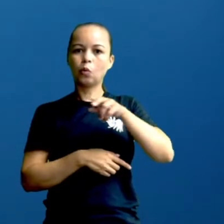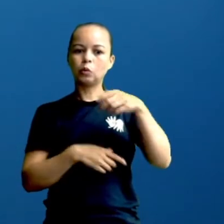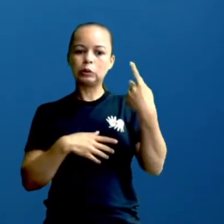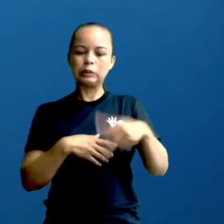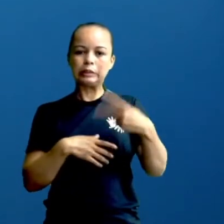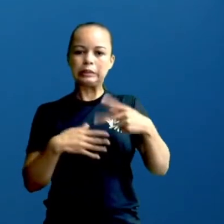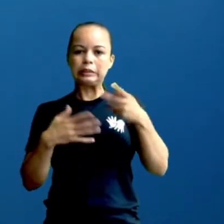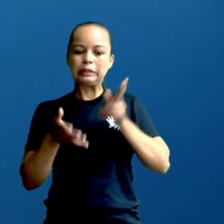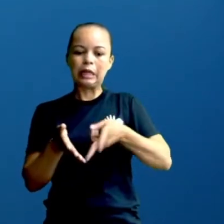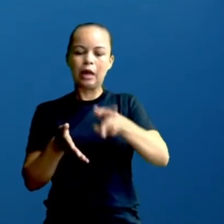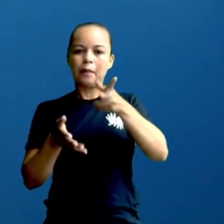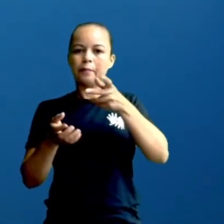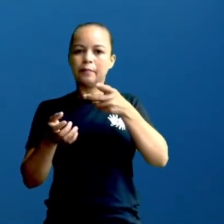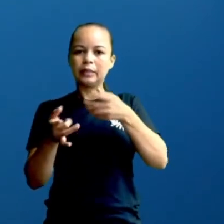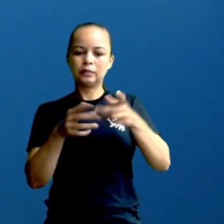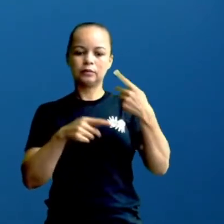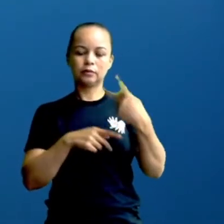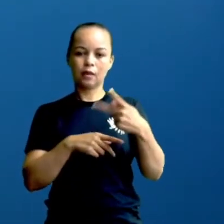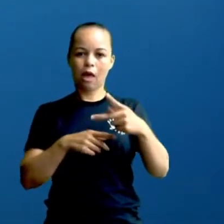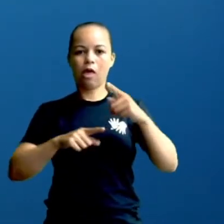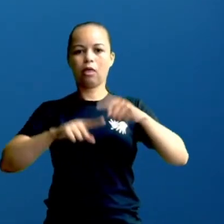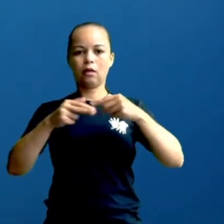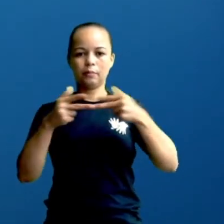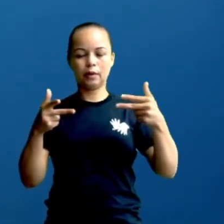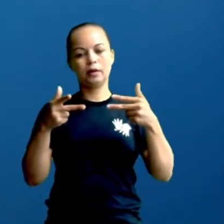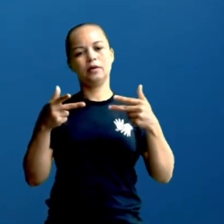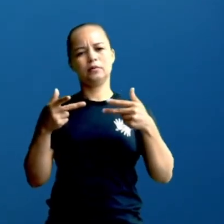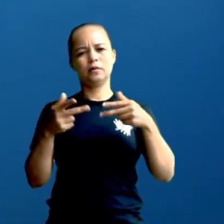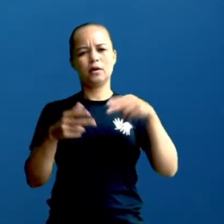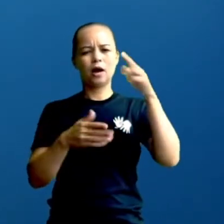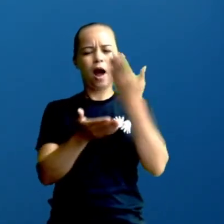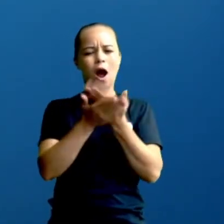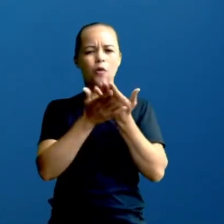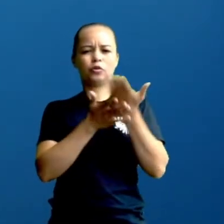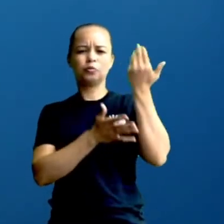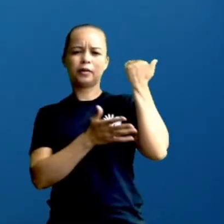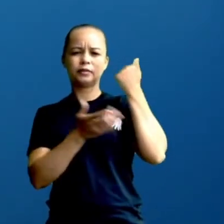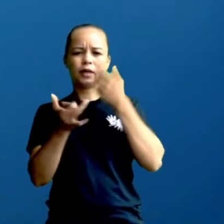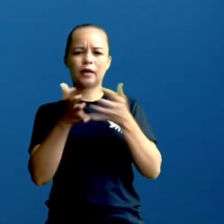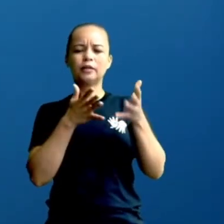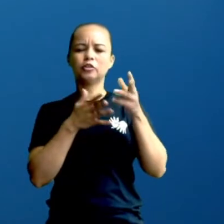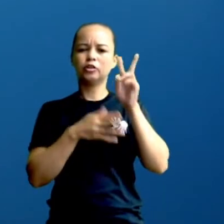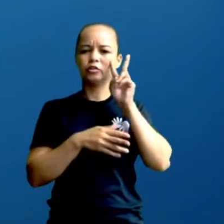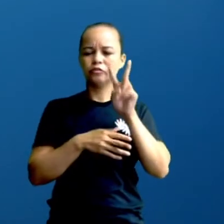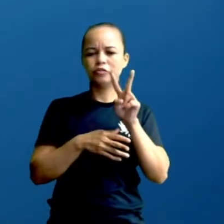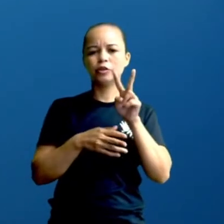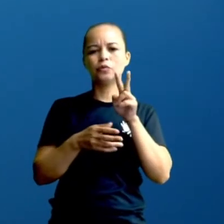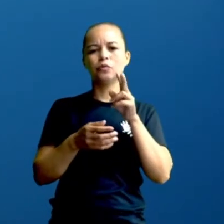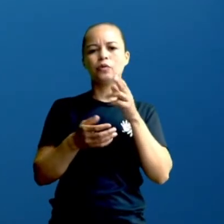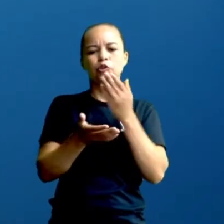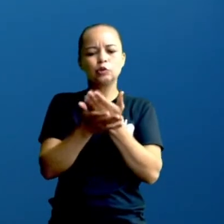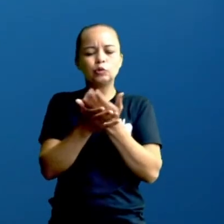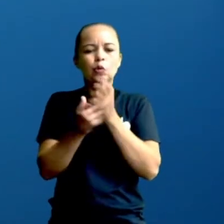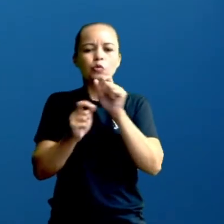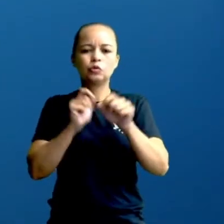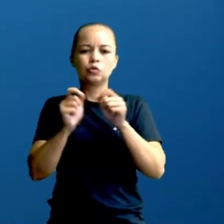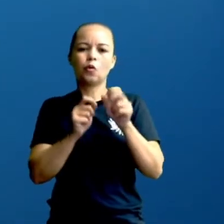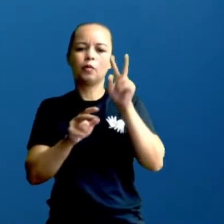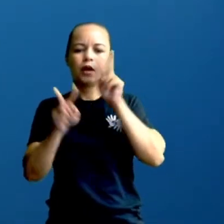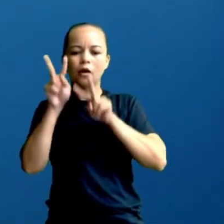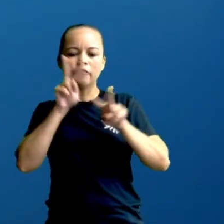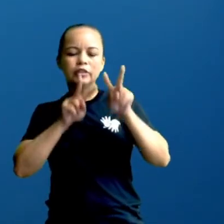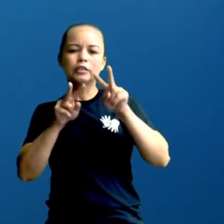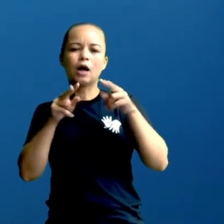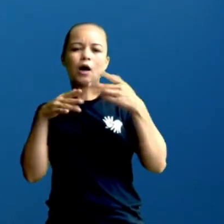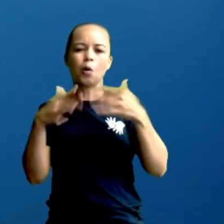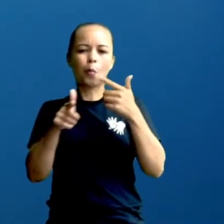desses aparelhos. Em aulas anteriores, lembra que a gente falou sobre os danos à visão, né, as